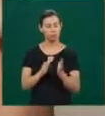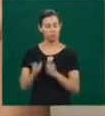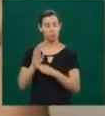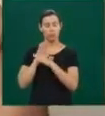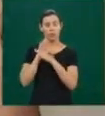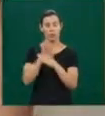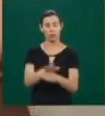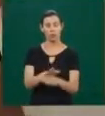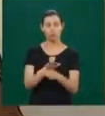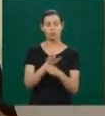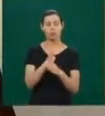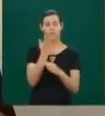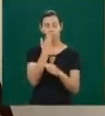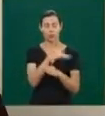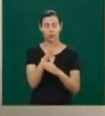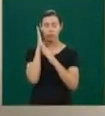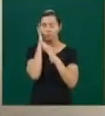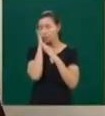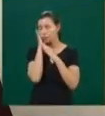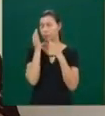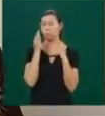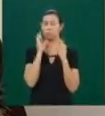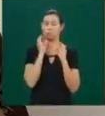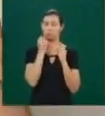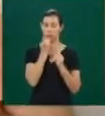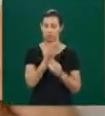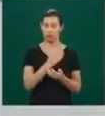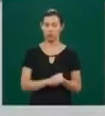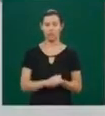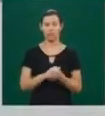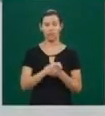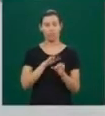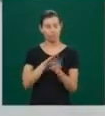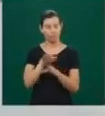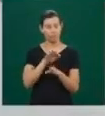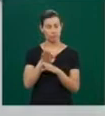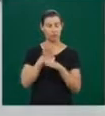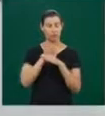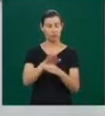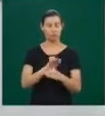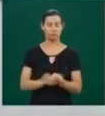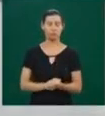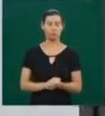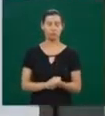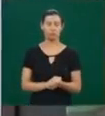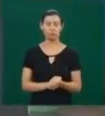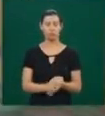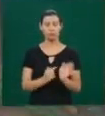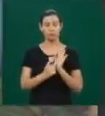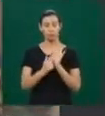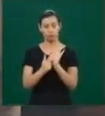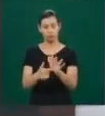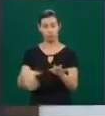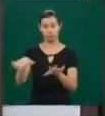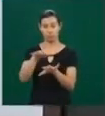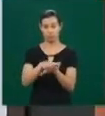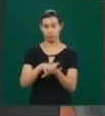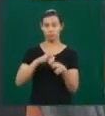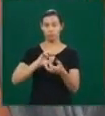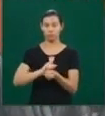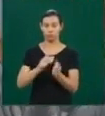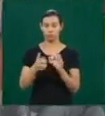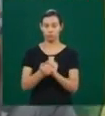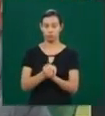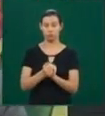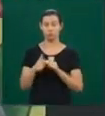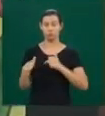os pequenos na cama. Você vai ver dicas que fazem a diferença. Exposição incluindo arte. Você vai ver trabalhos desenvolvidos por